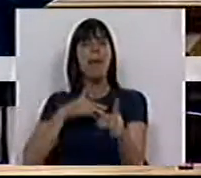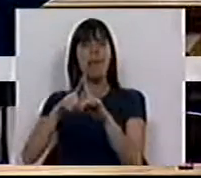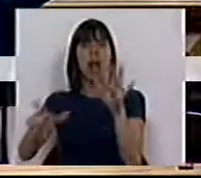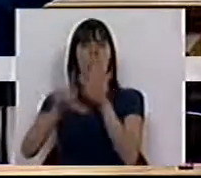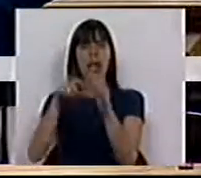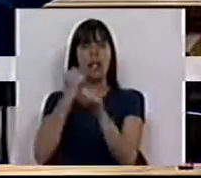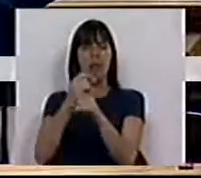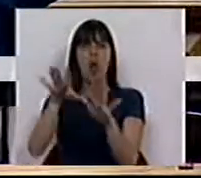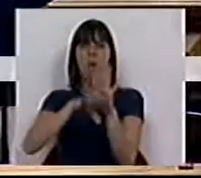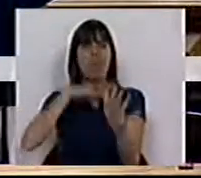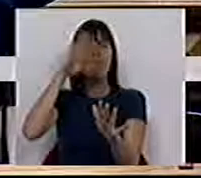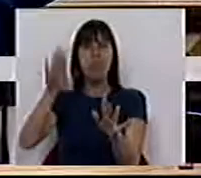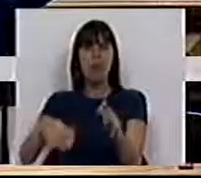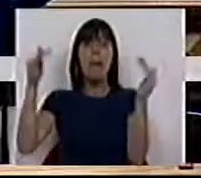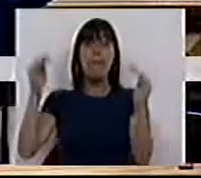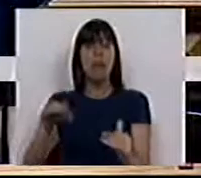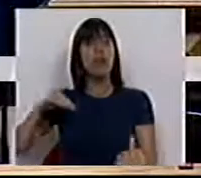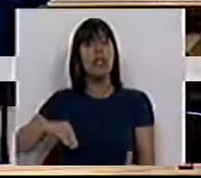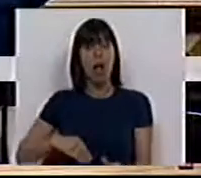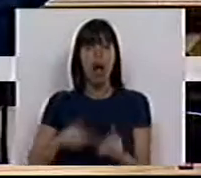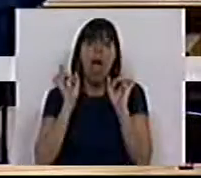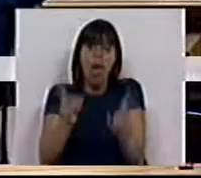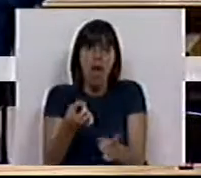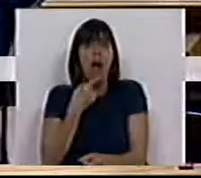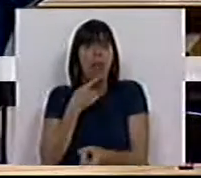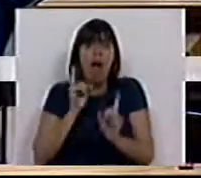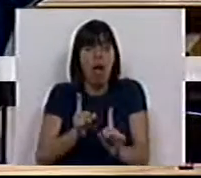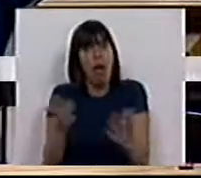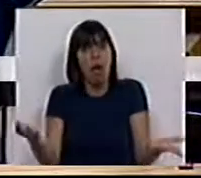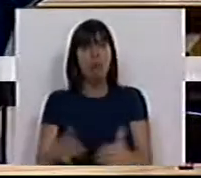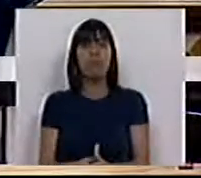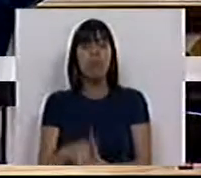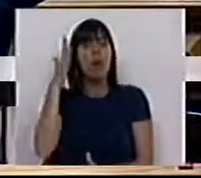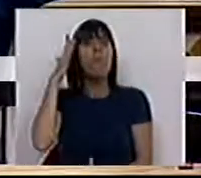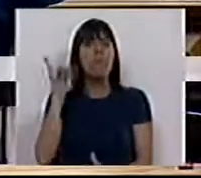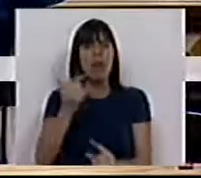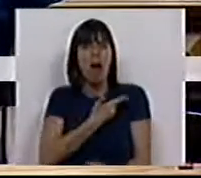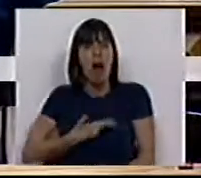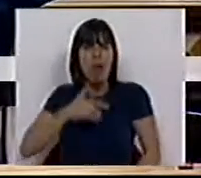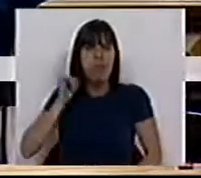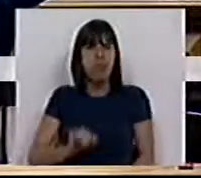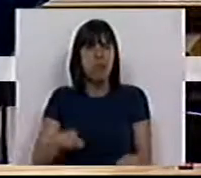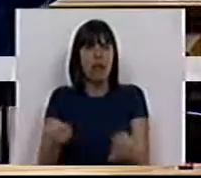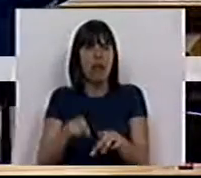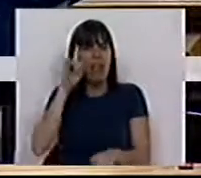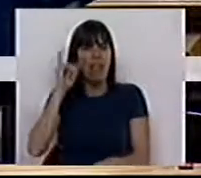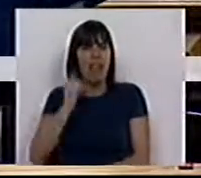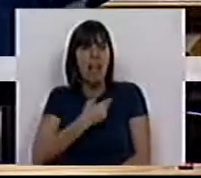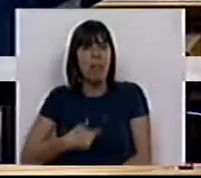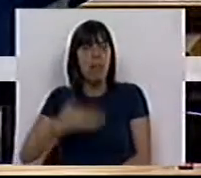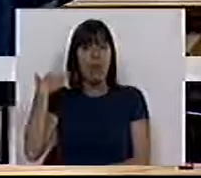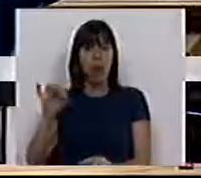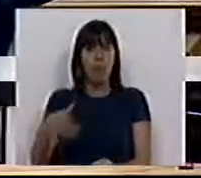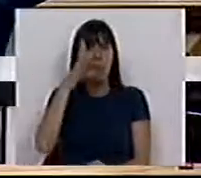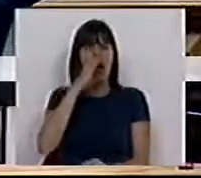leis do trabalho mais precárias com menos salários. É disto que se trata. É uma ideia medieval, é uma ideia medieval esta